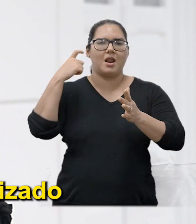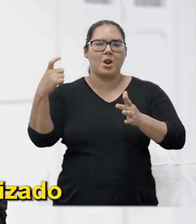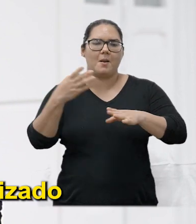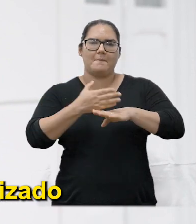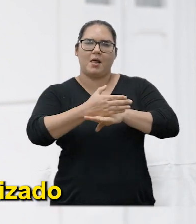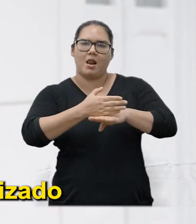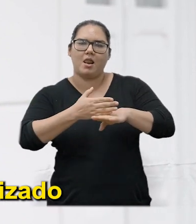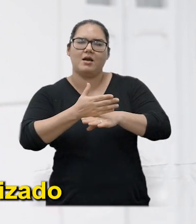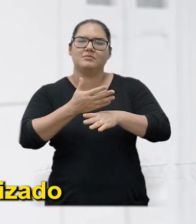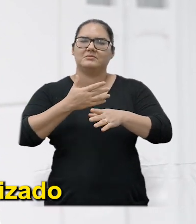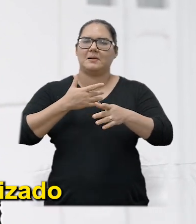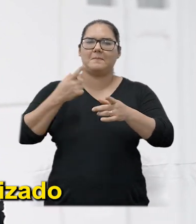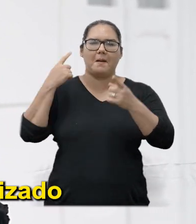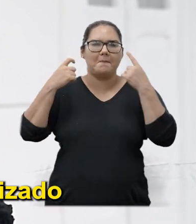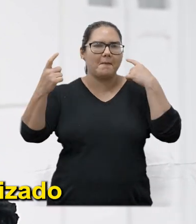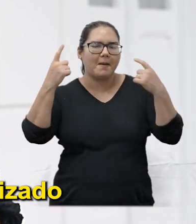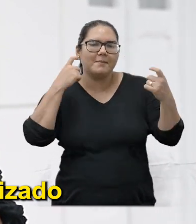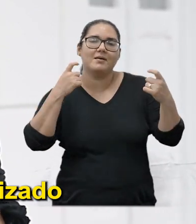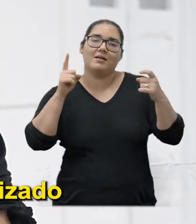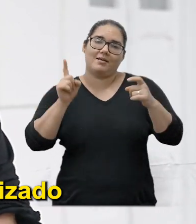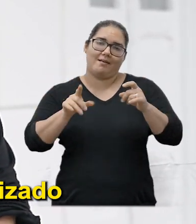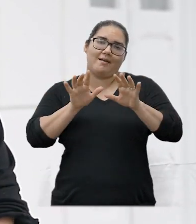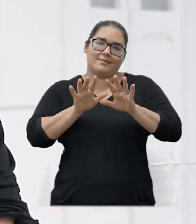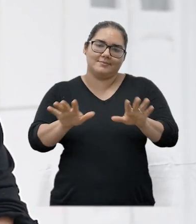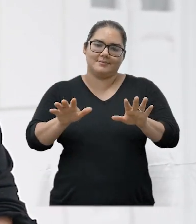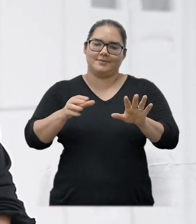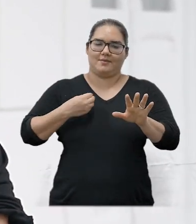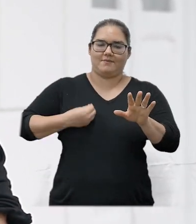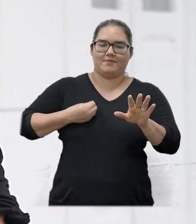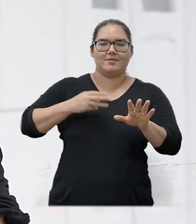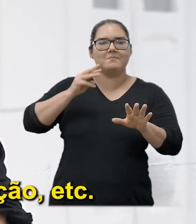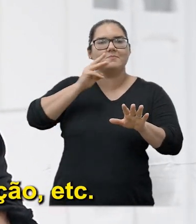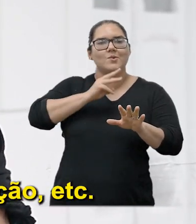Todos precisam Um